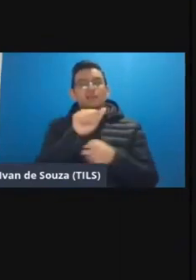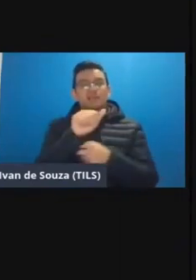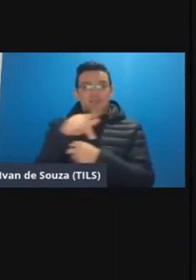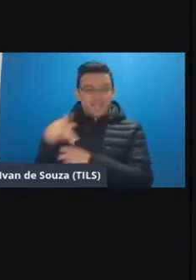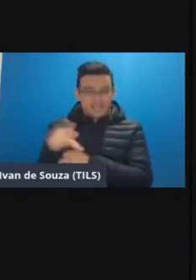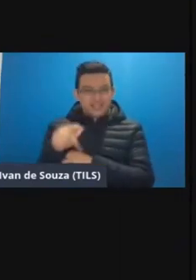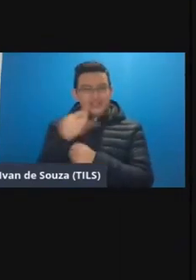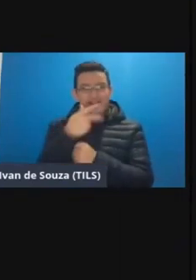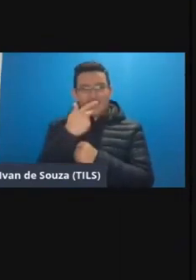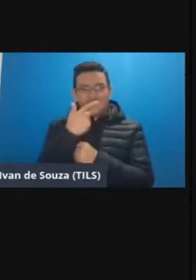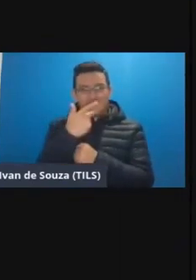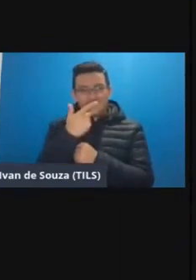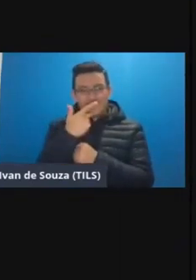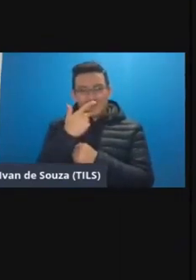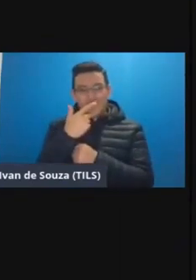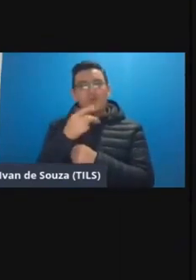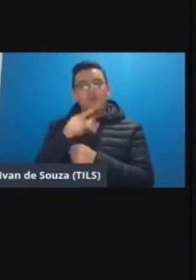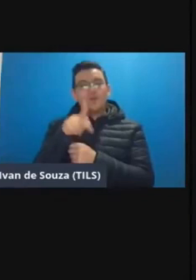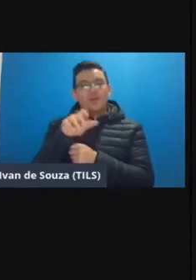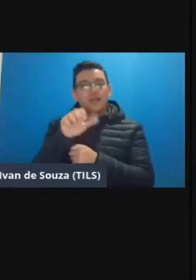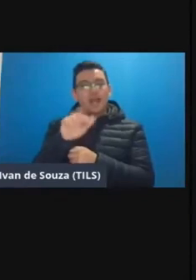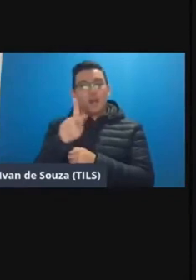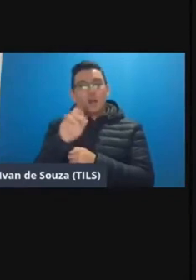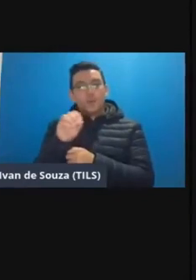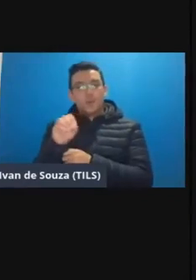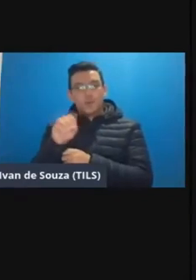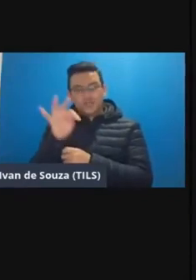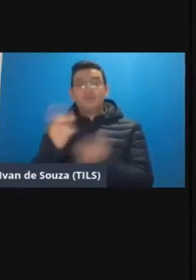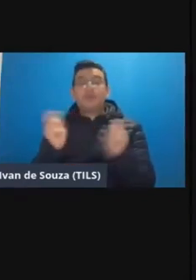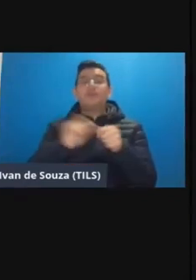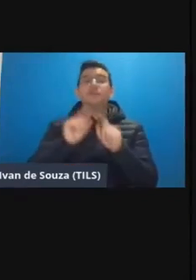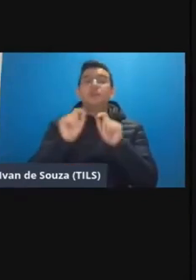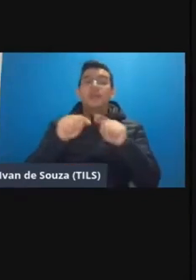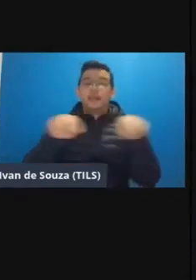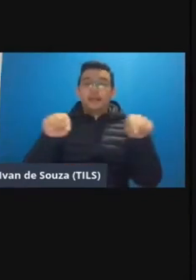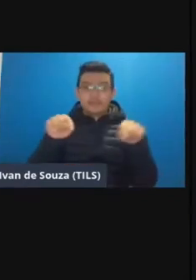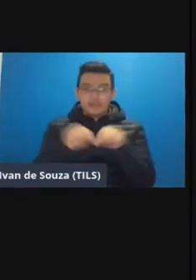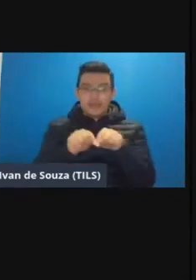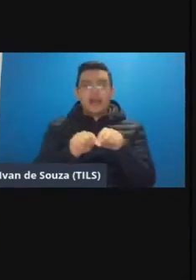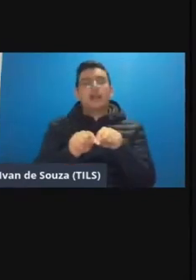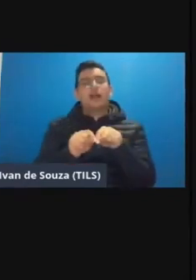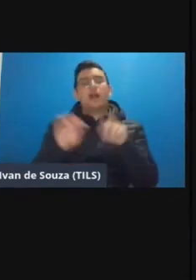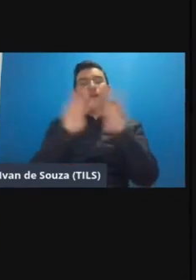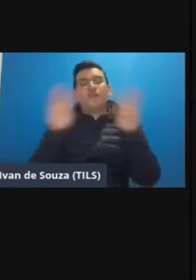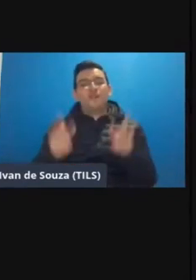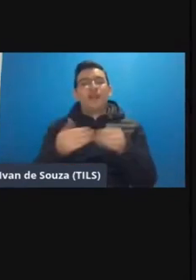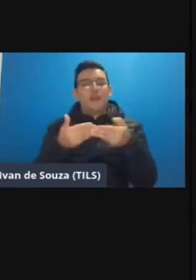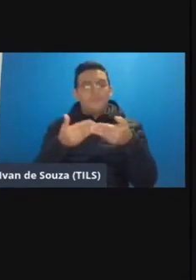que a Natália mencionou além do Kahoot a gente pode fazer o seguinte pessoal lá na sala da UFR aberta